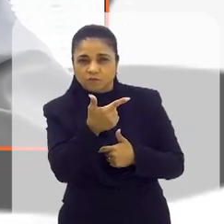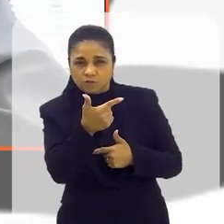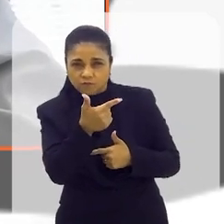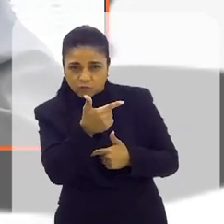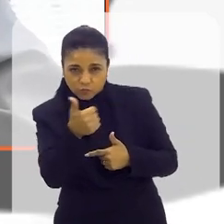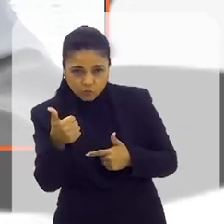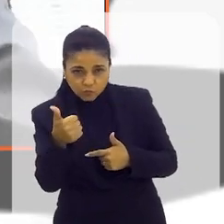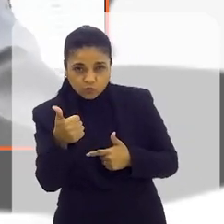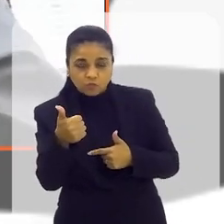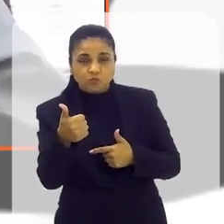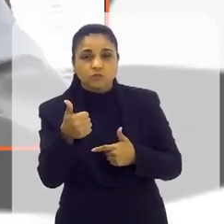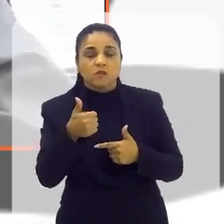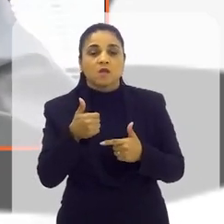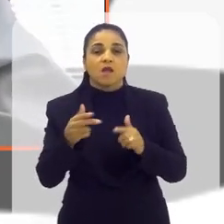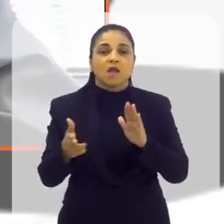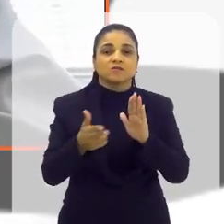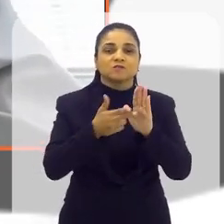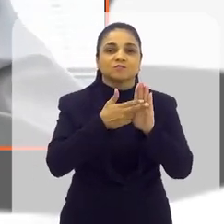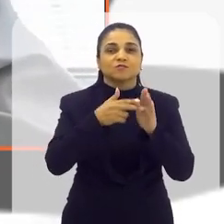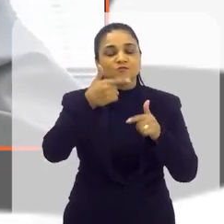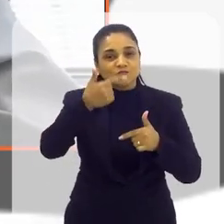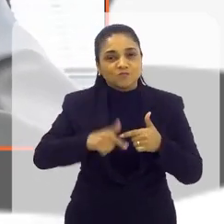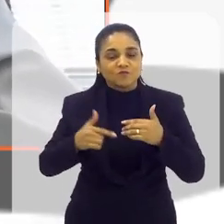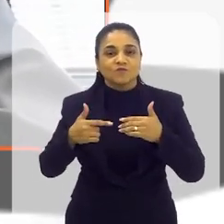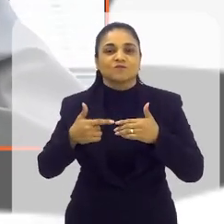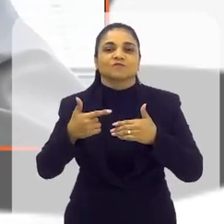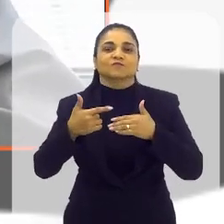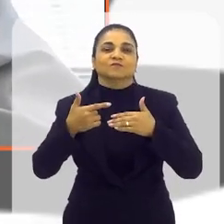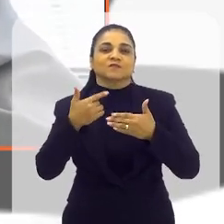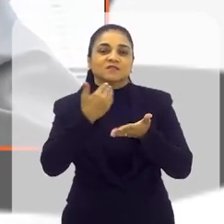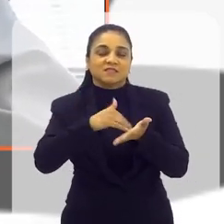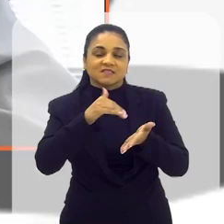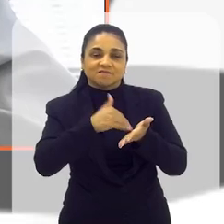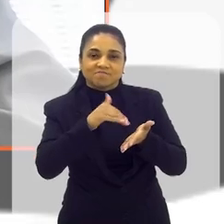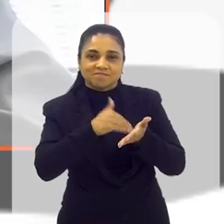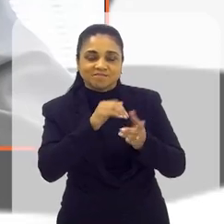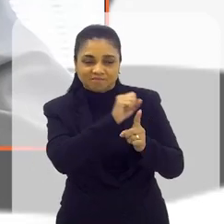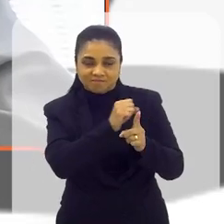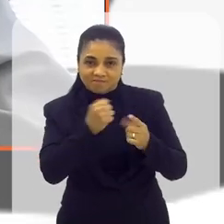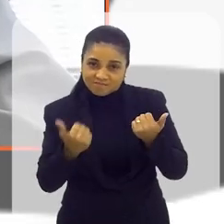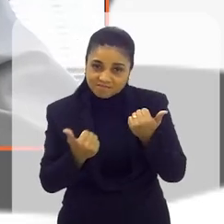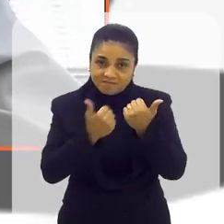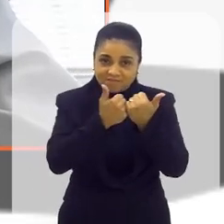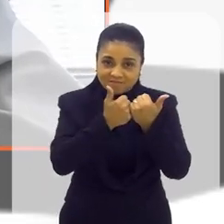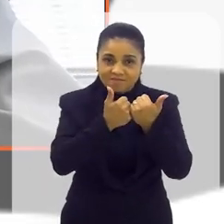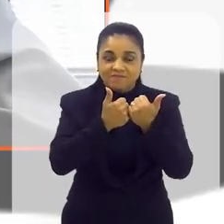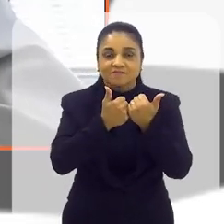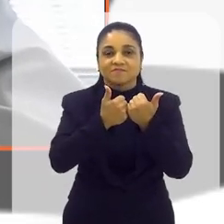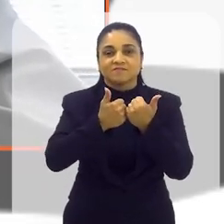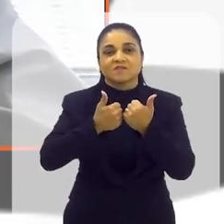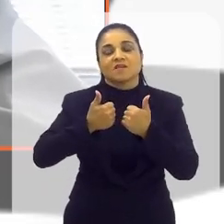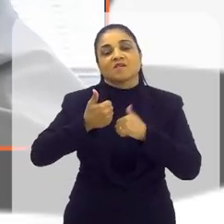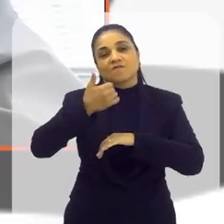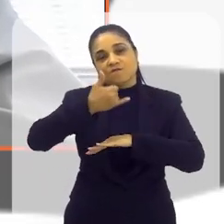assumi novamente a cadeira em Volta Redonda como secretário de assistência. Então eu tenho uma